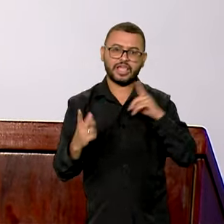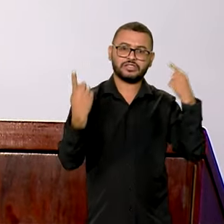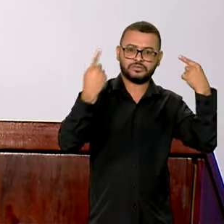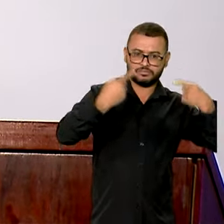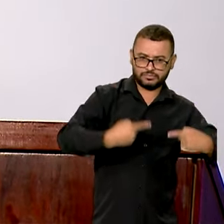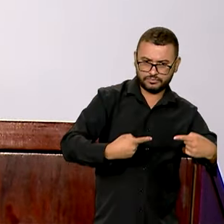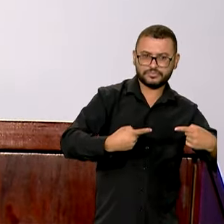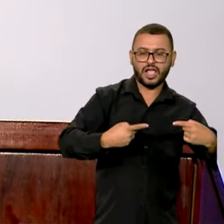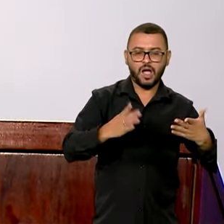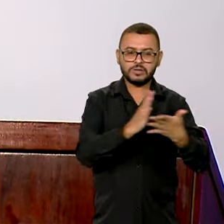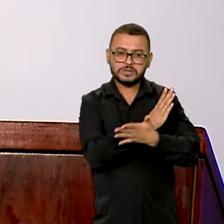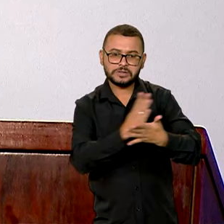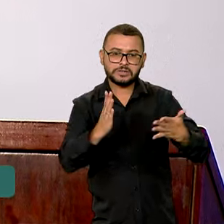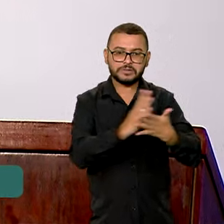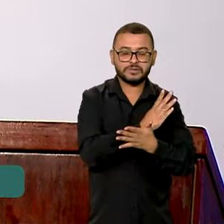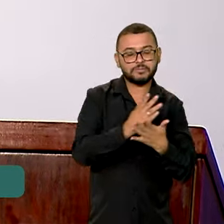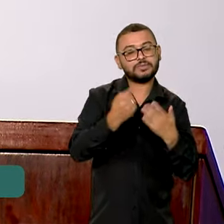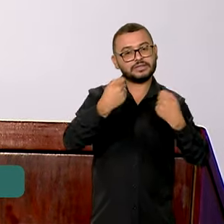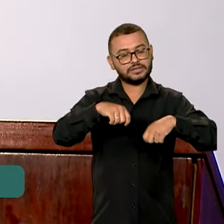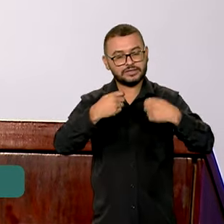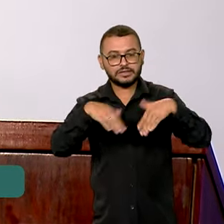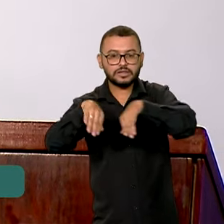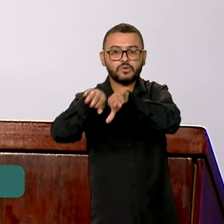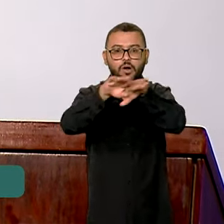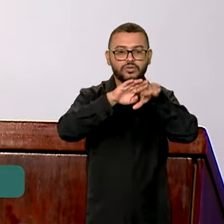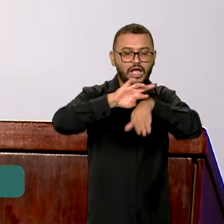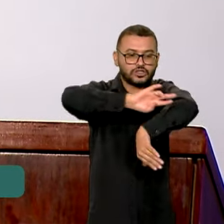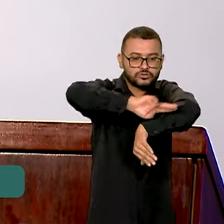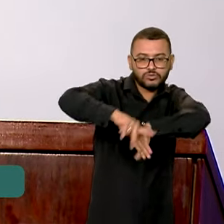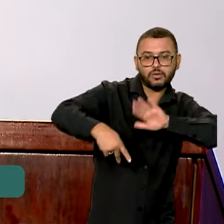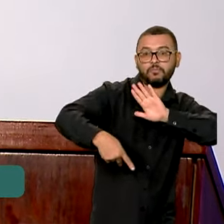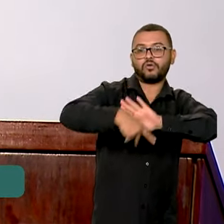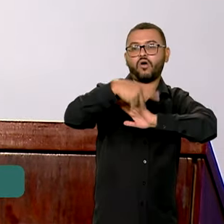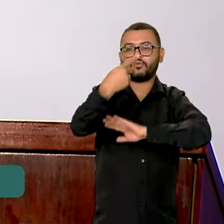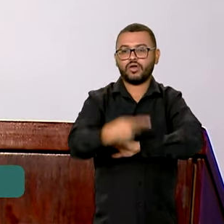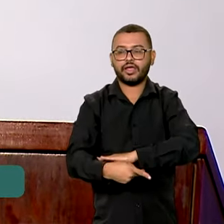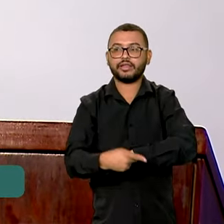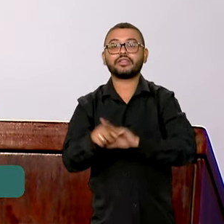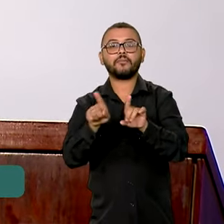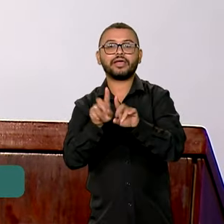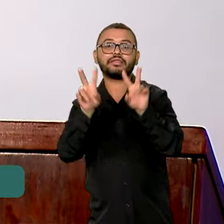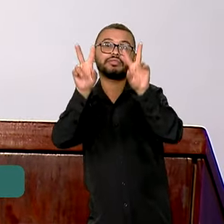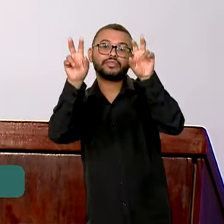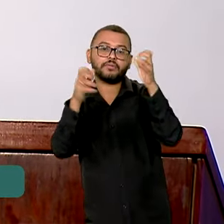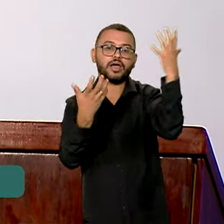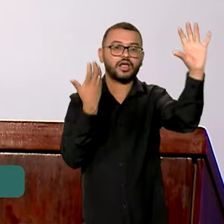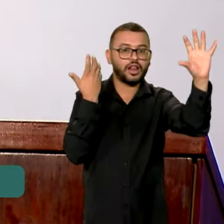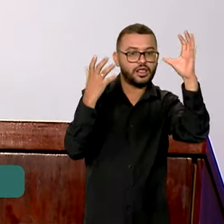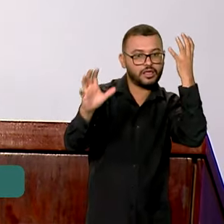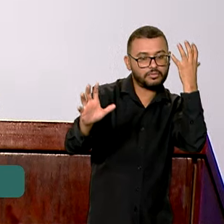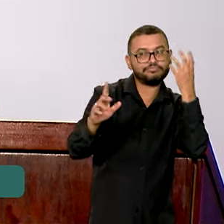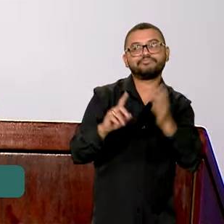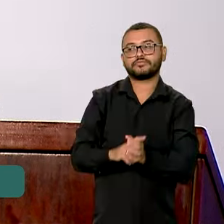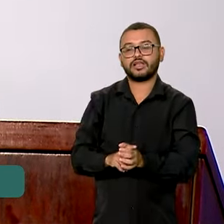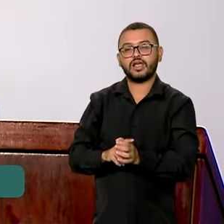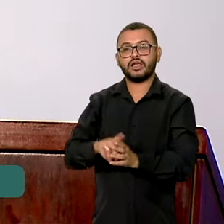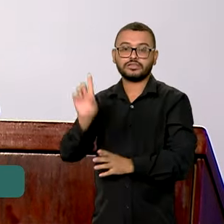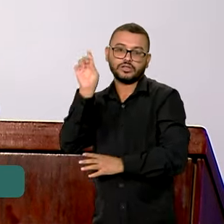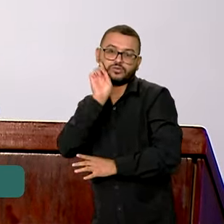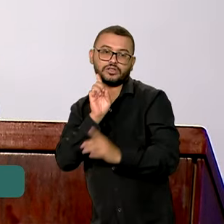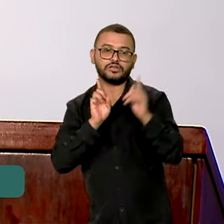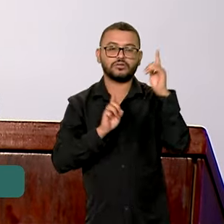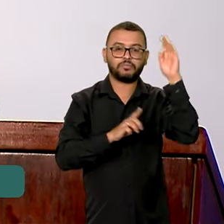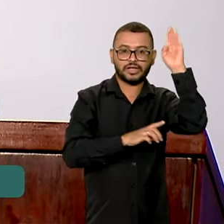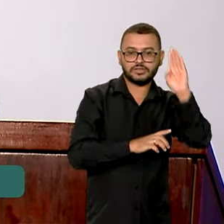compartilhados de promoção da igualdade racial ao combate à mudança do clima. Nossos governos são